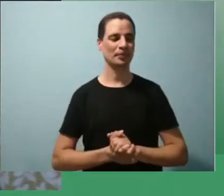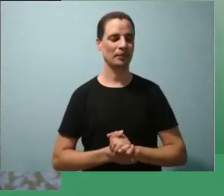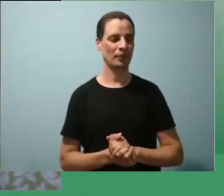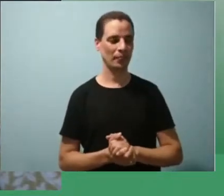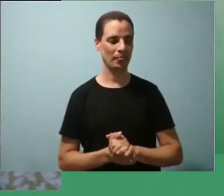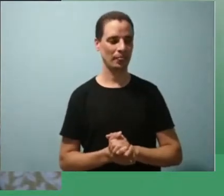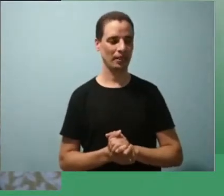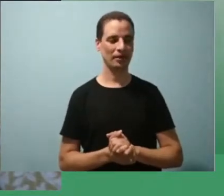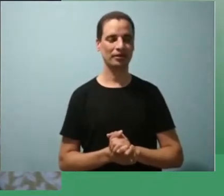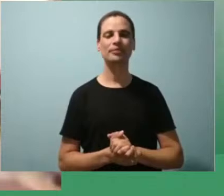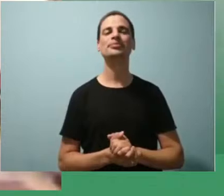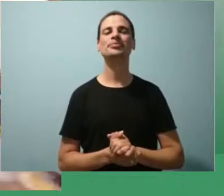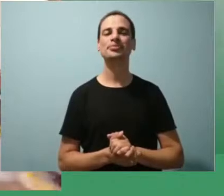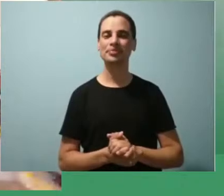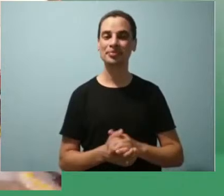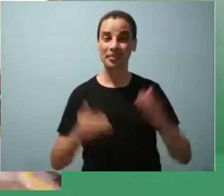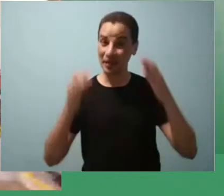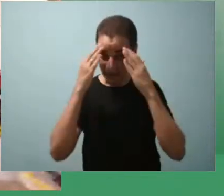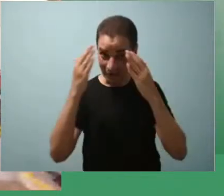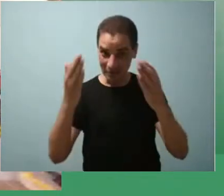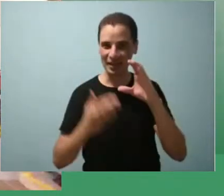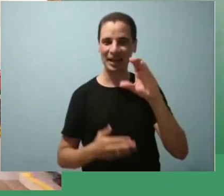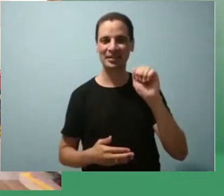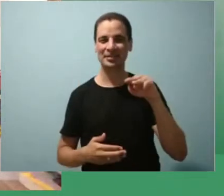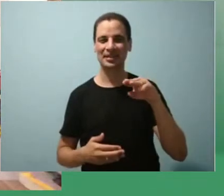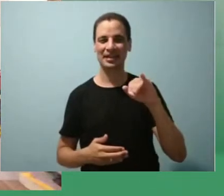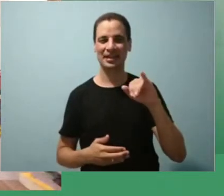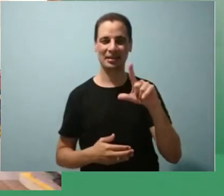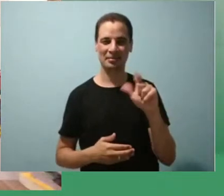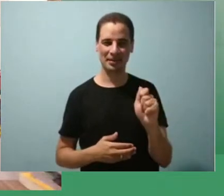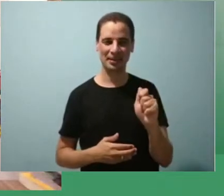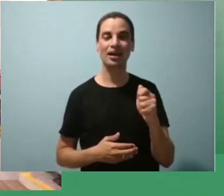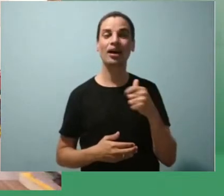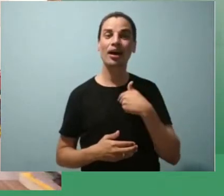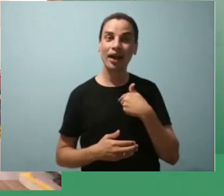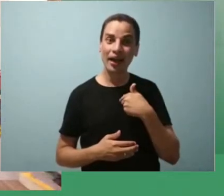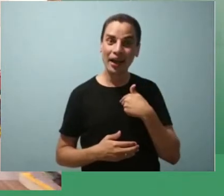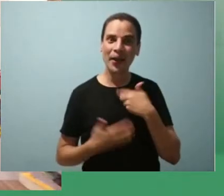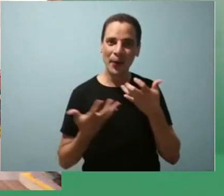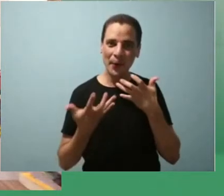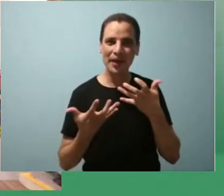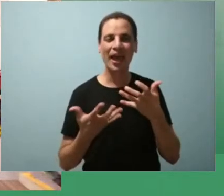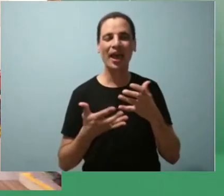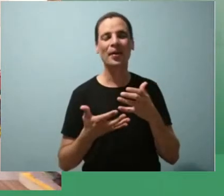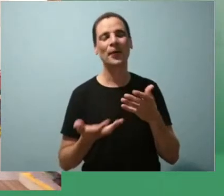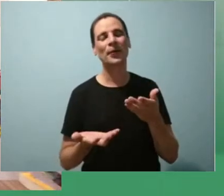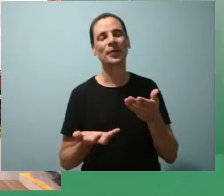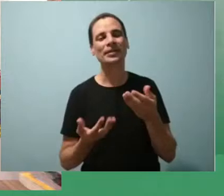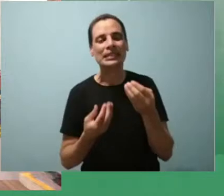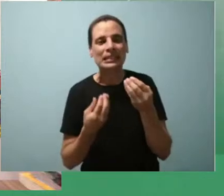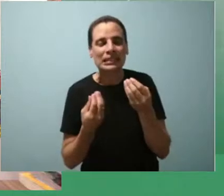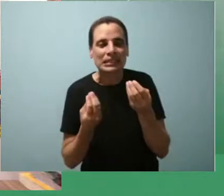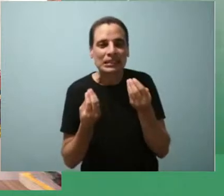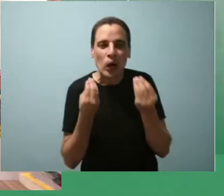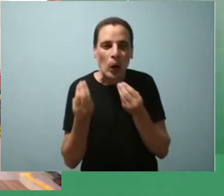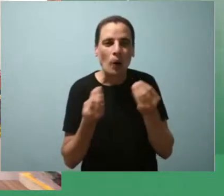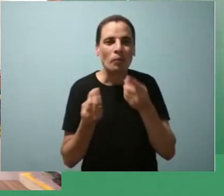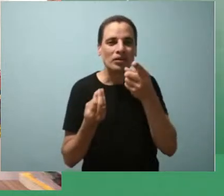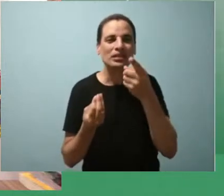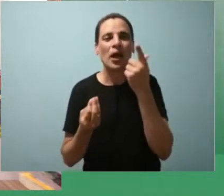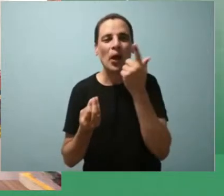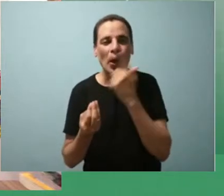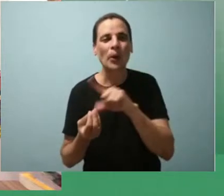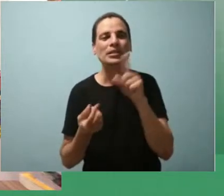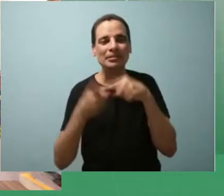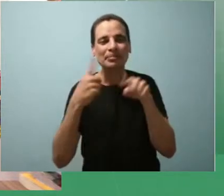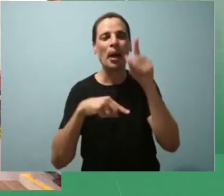muito obrigada Camila então desejo sucesso aí a sua pesquisa gosto muito desse tema sou